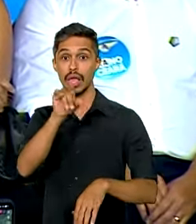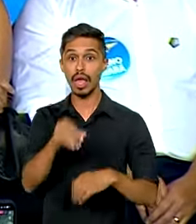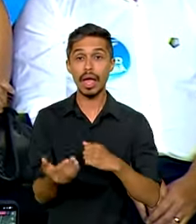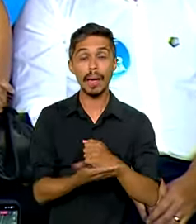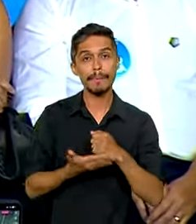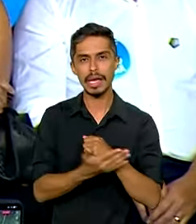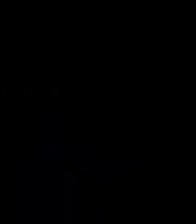base fundamental. Tchau!